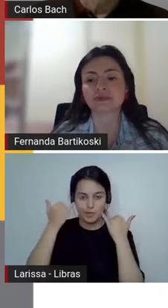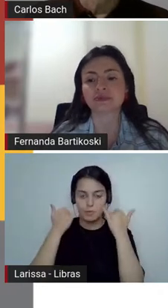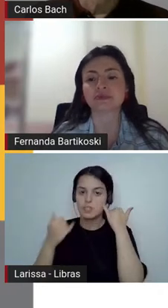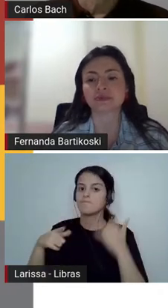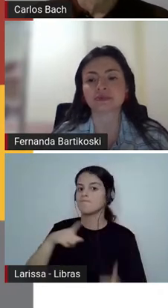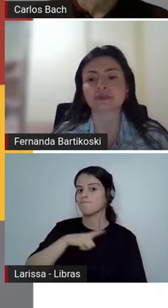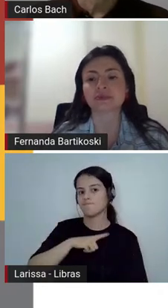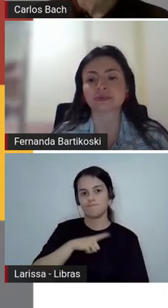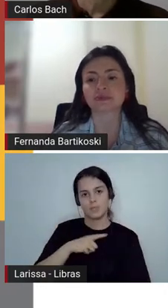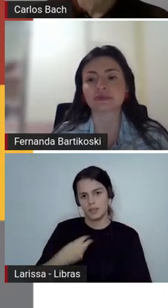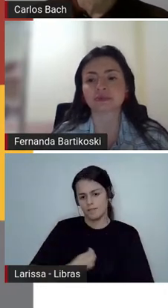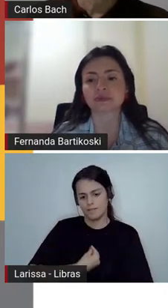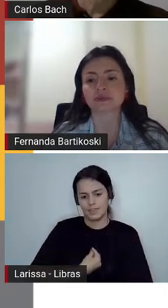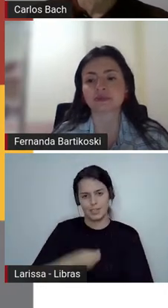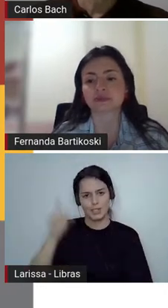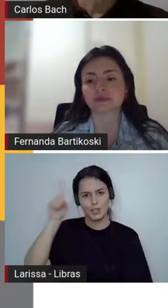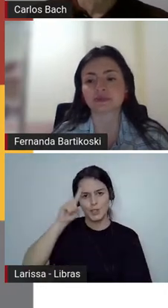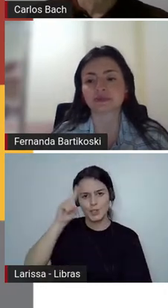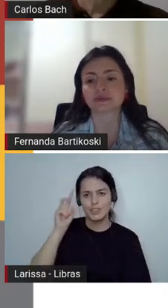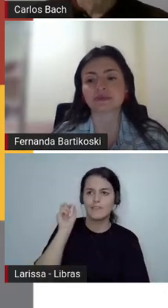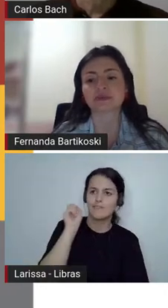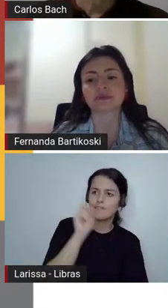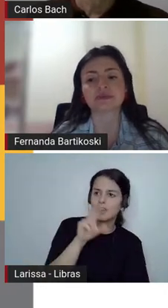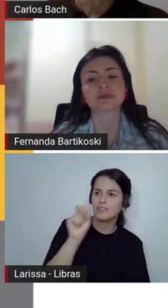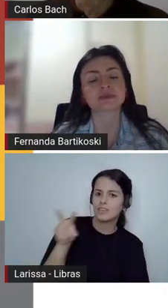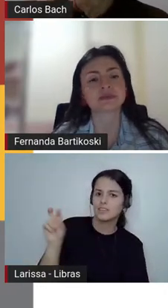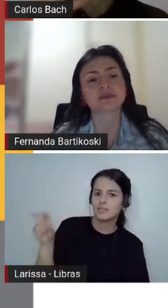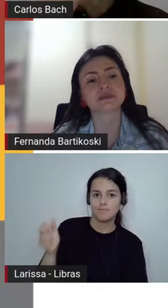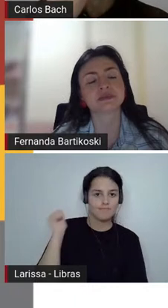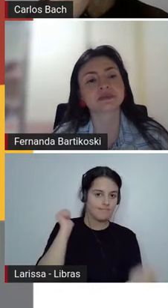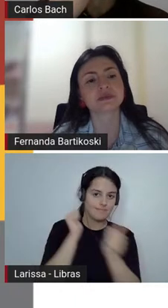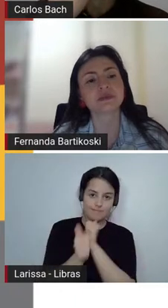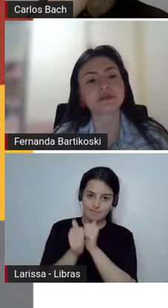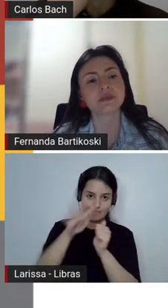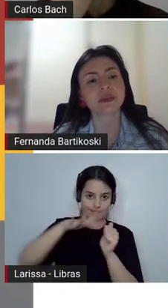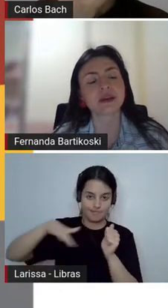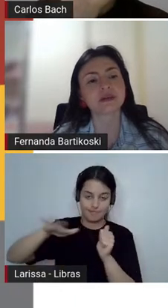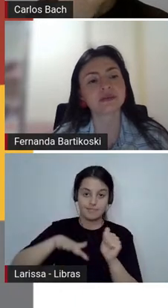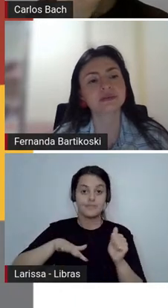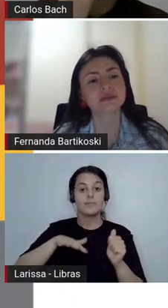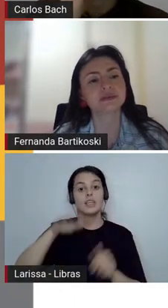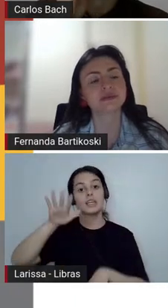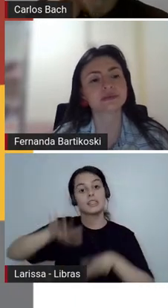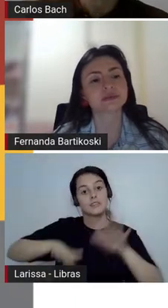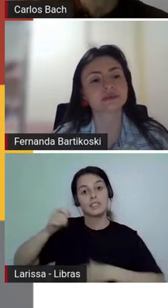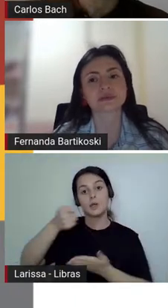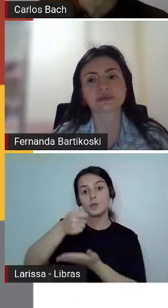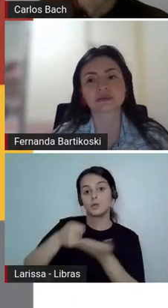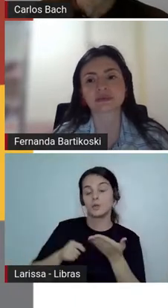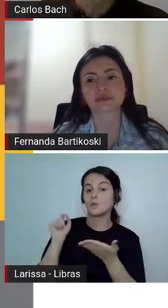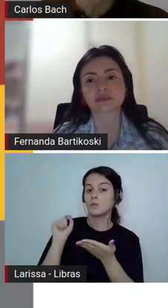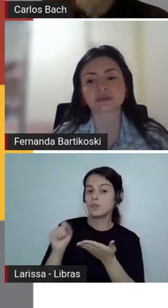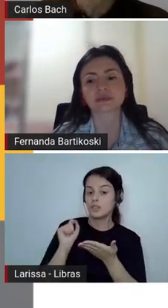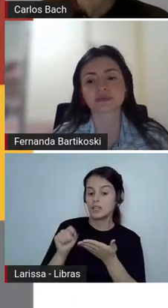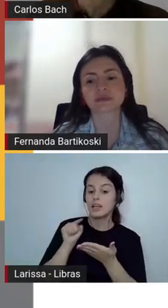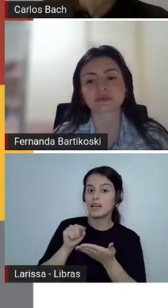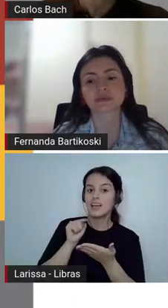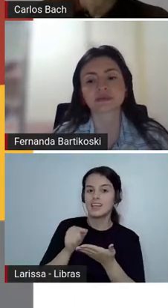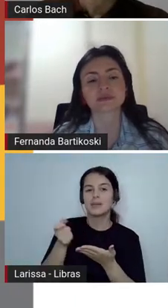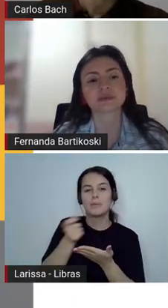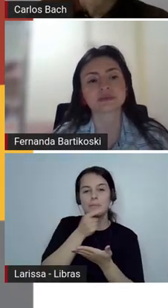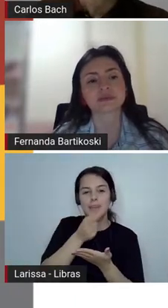E às vezes tem autores que fazem crônicas que buscam, que lidam com o humor a partir